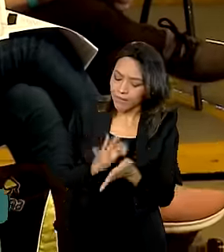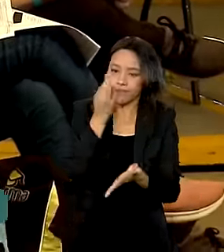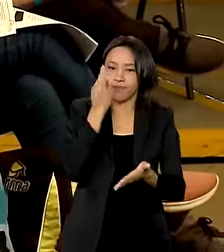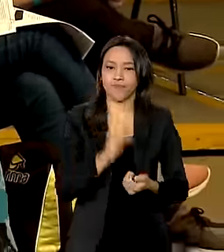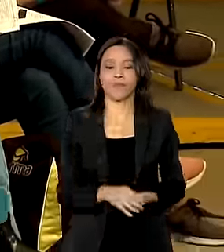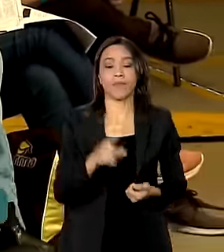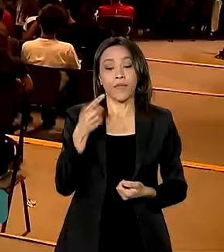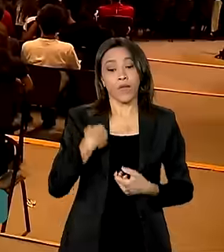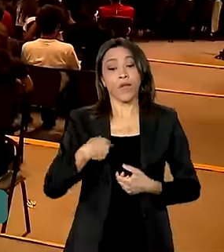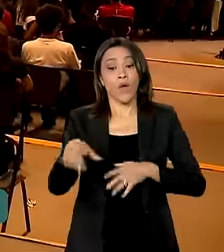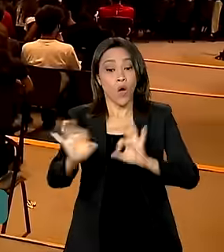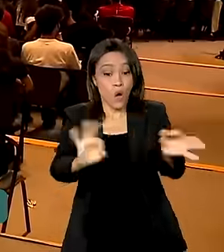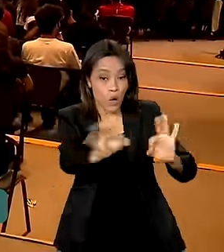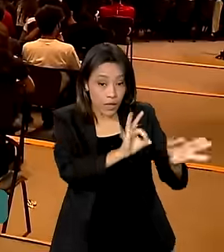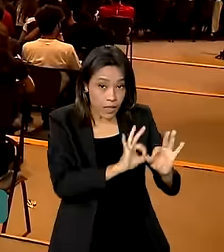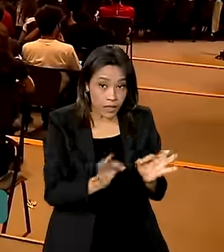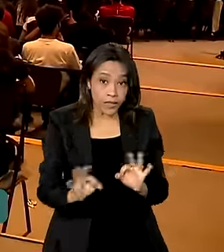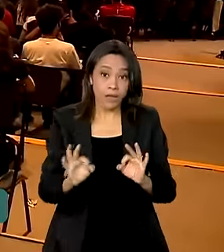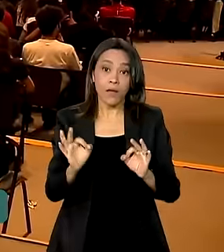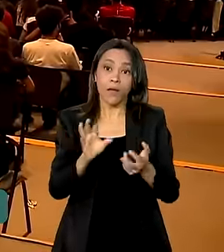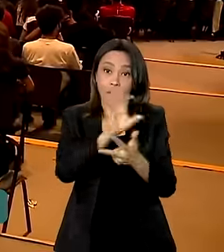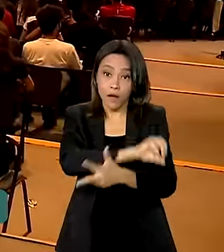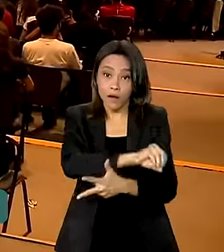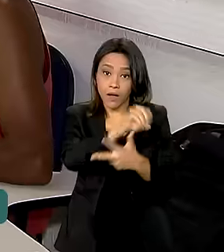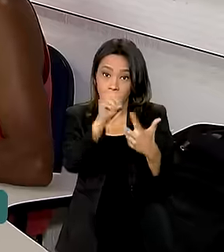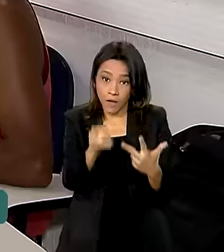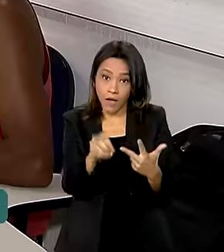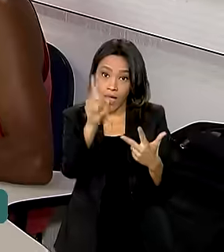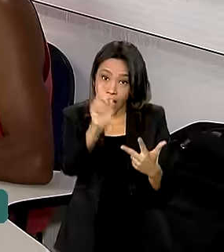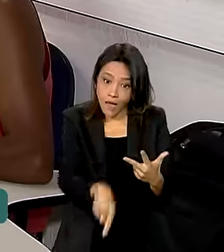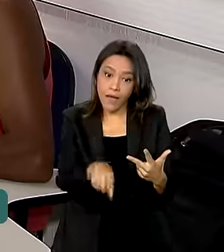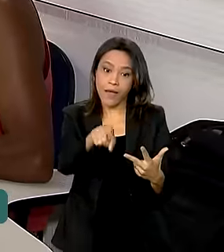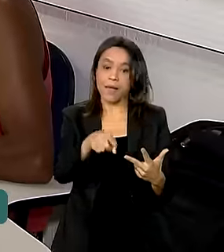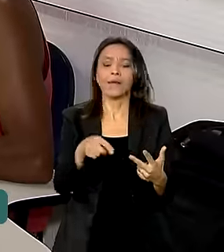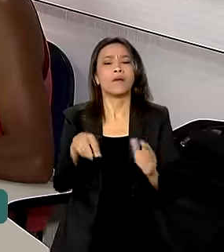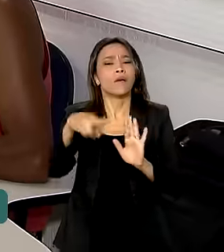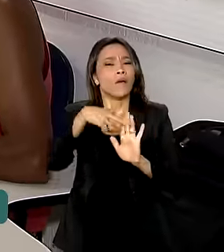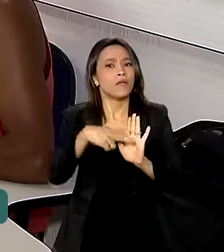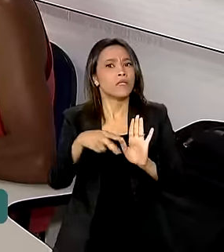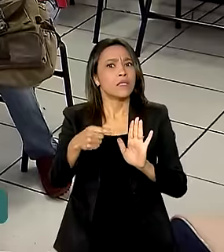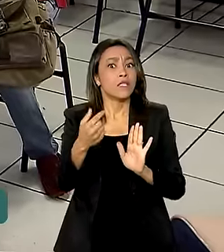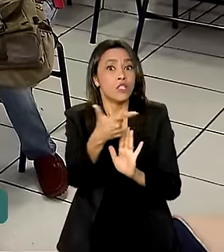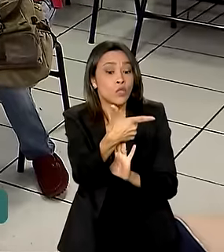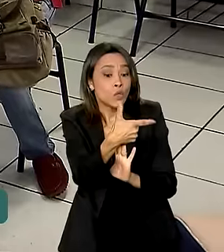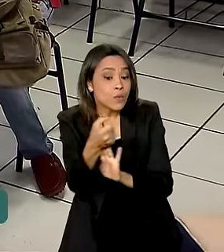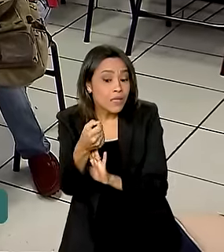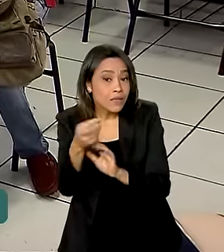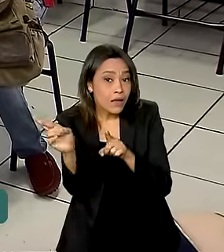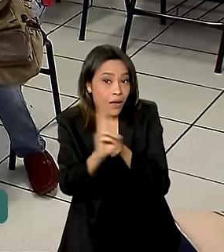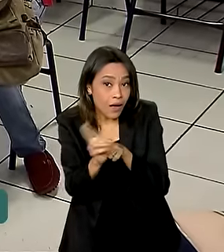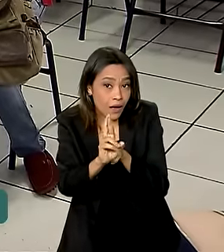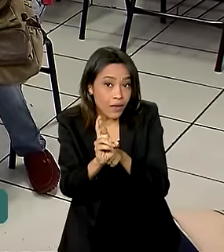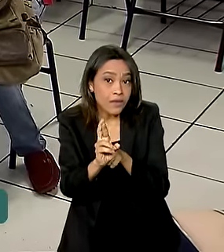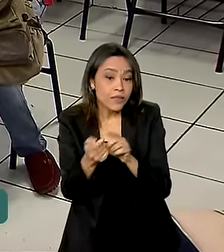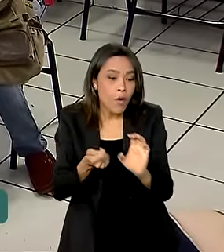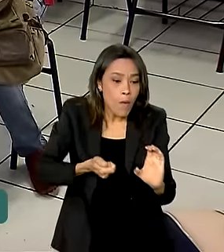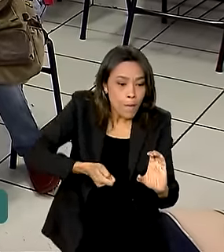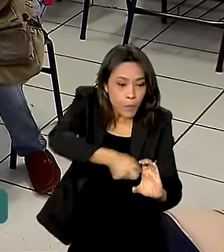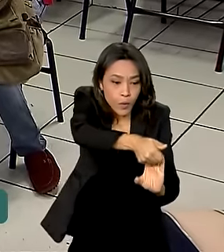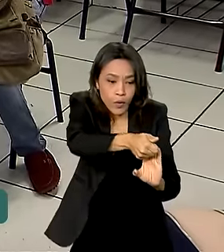o Enem também é um dos critérios para receber uma parcela de 200 reais do Incentivo